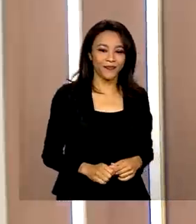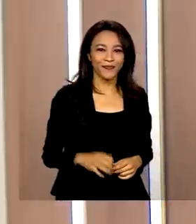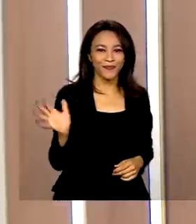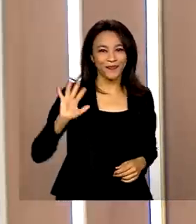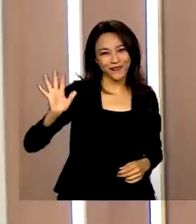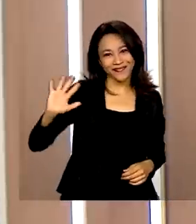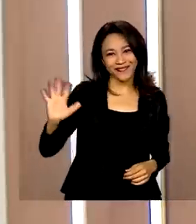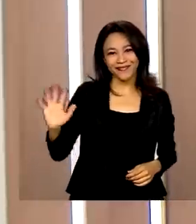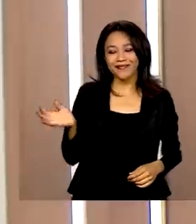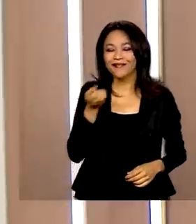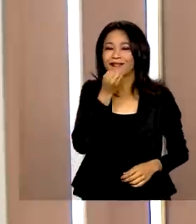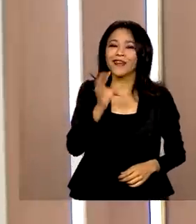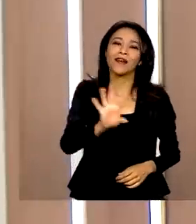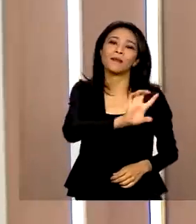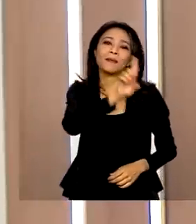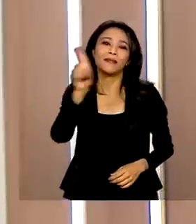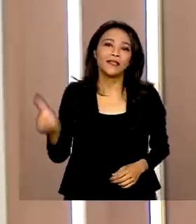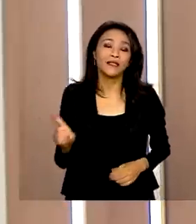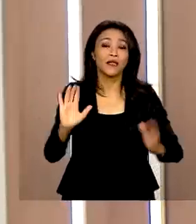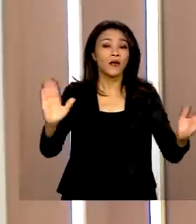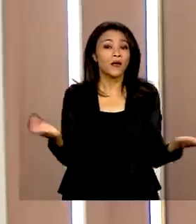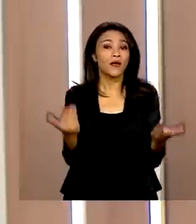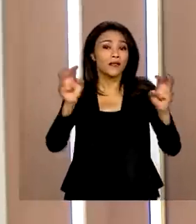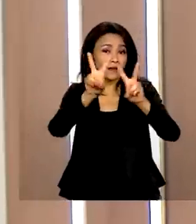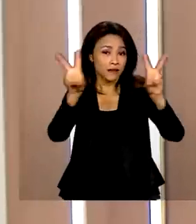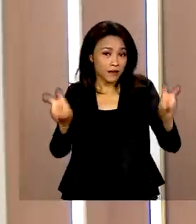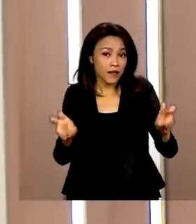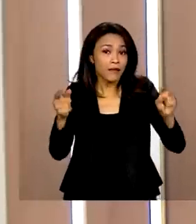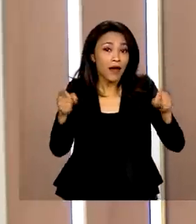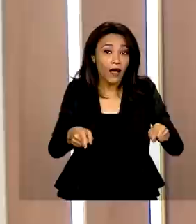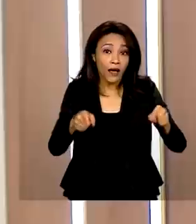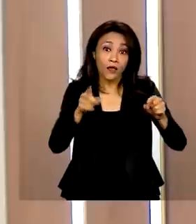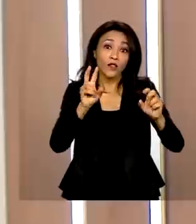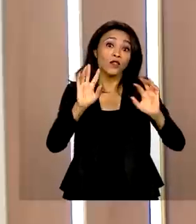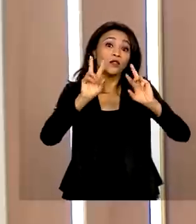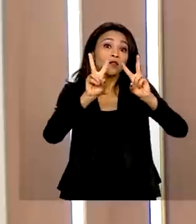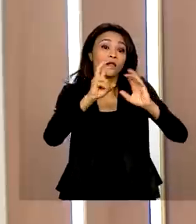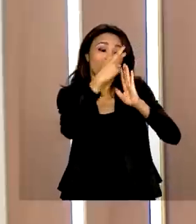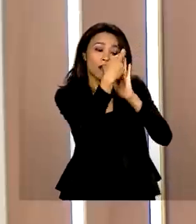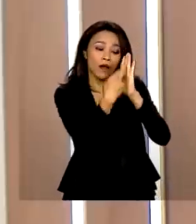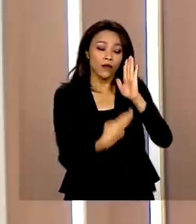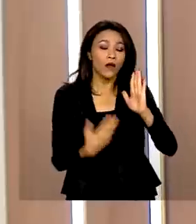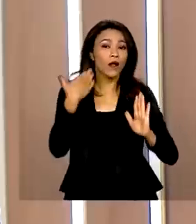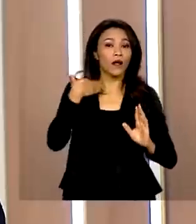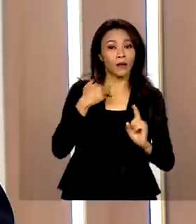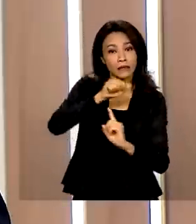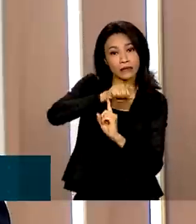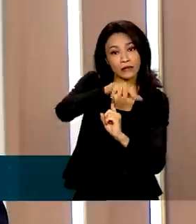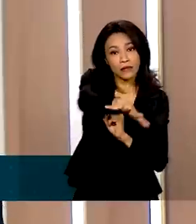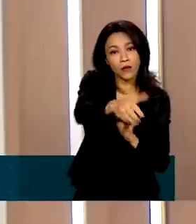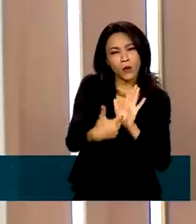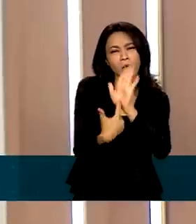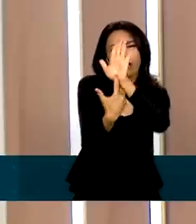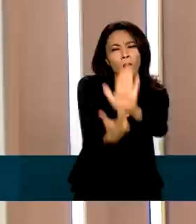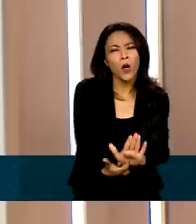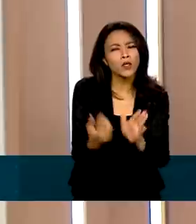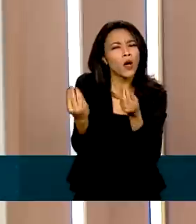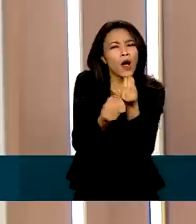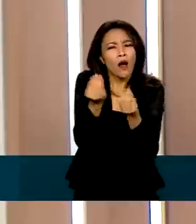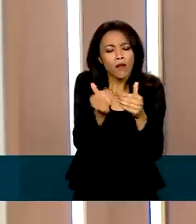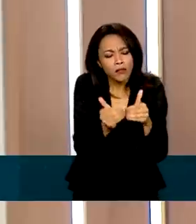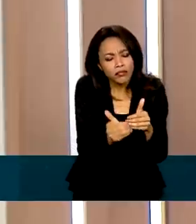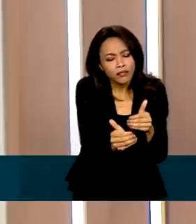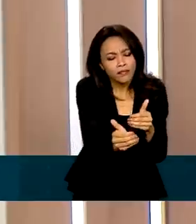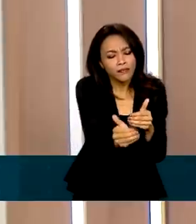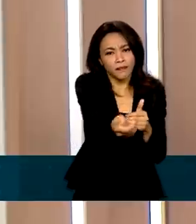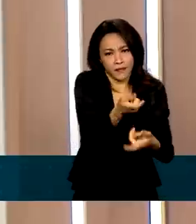Olá, bom dia a todos. O nosso tema de hoje é o boletim Focus do Banco Central, que apresenta as tendências para a economia brasileira